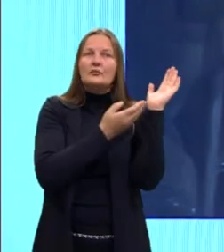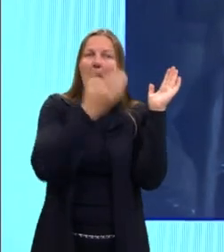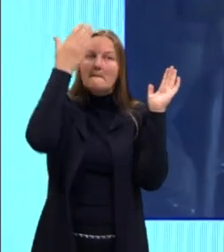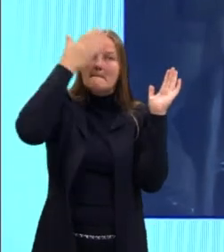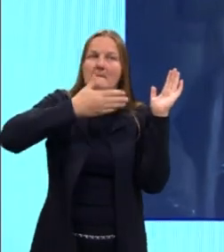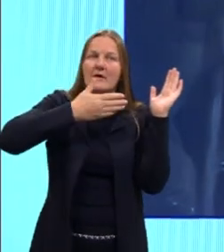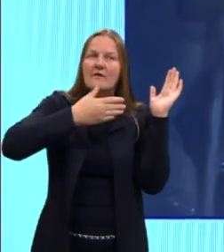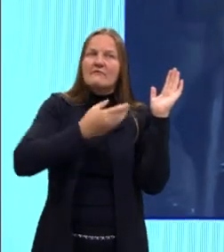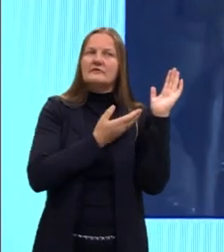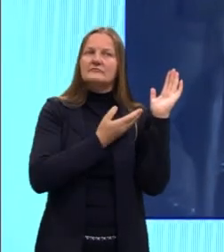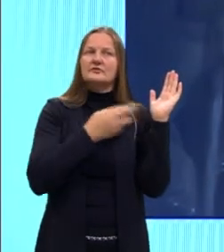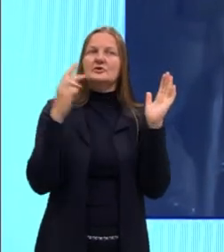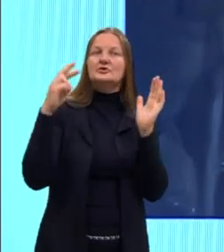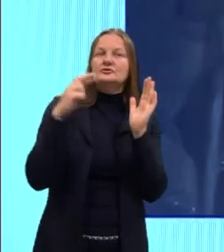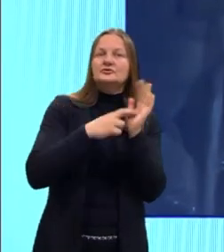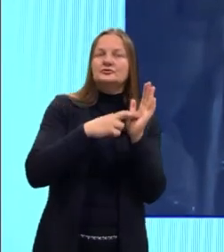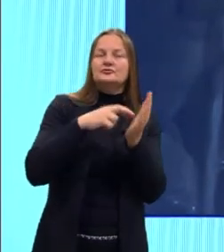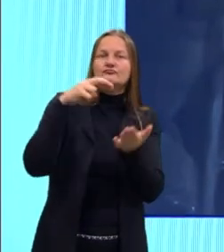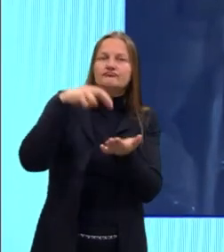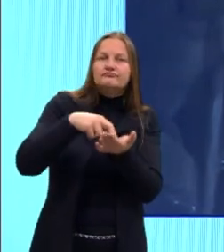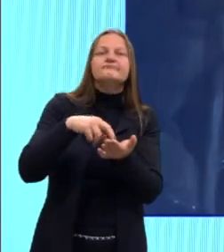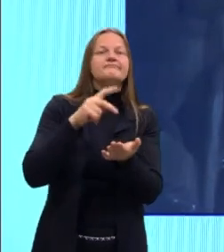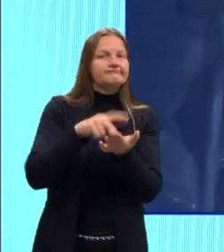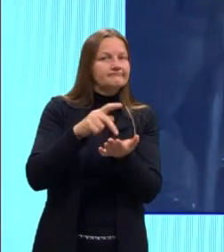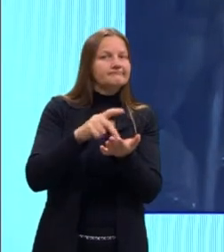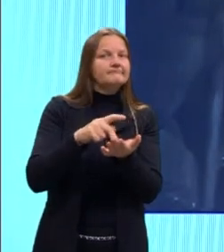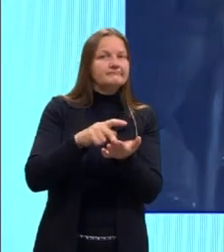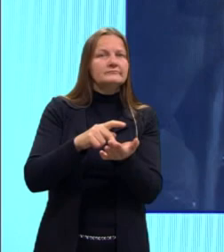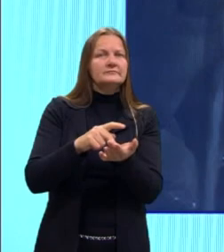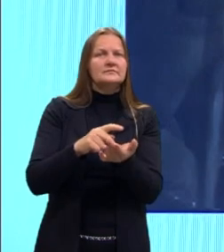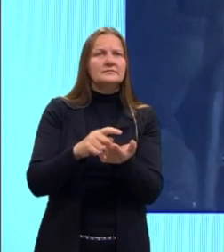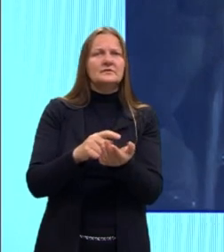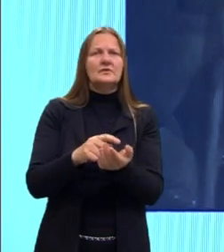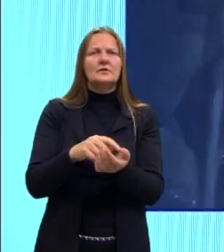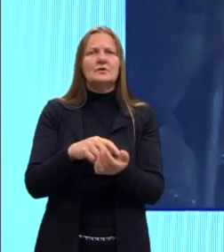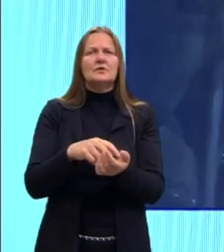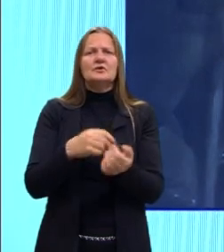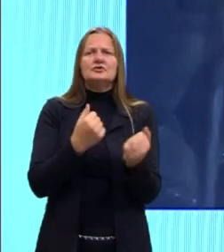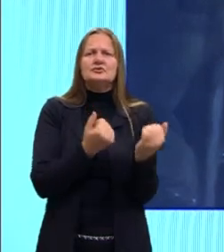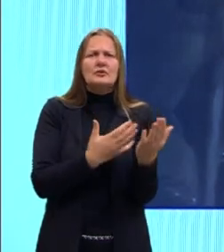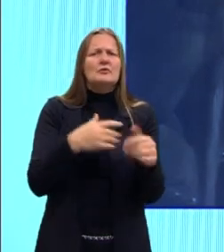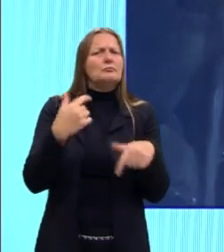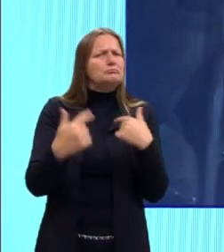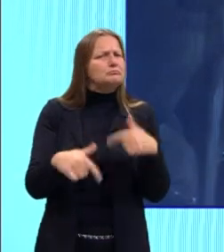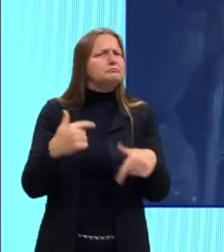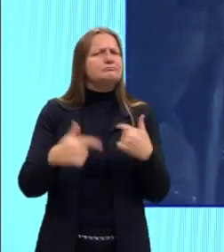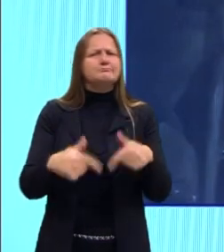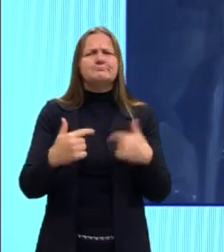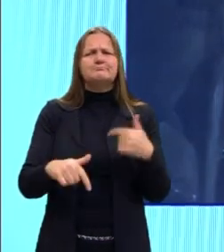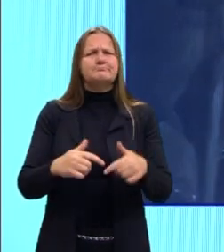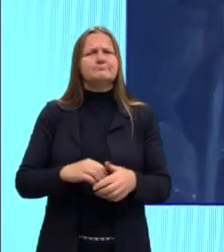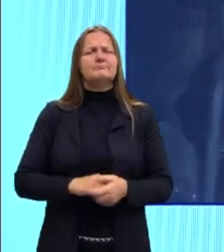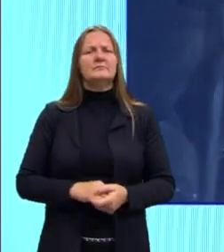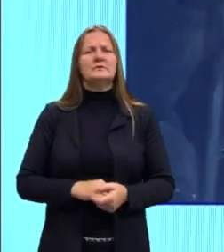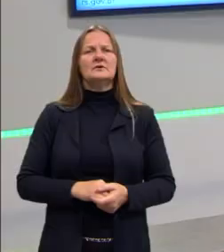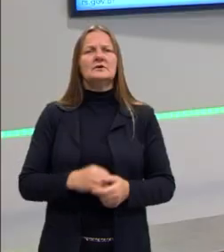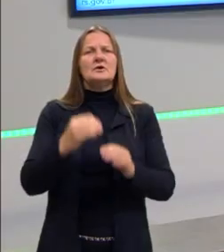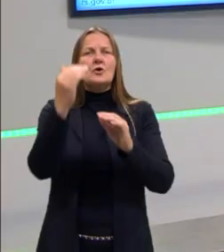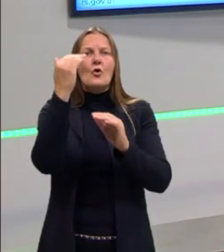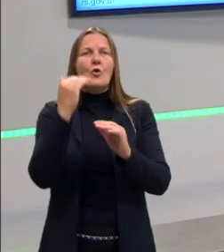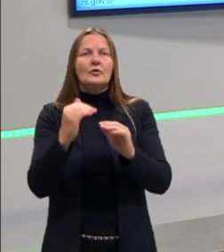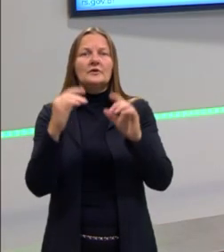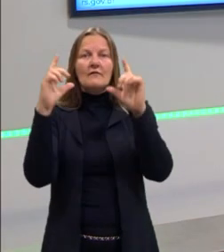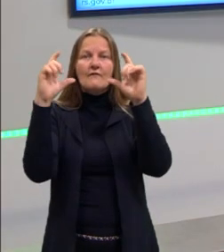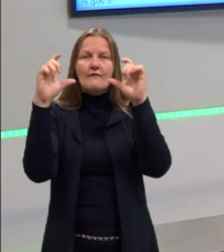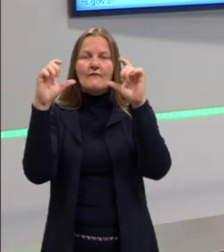aí exatamente isso, né? Pessoas ali, jovens homens aí trabalhando ardentemente, tá? E embaixo eu trago